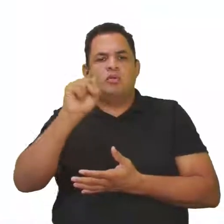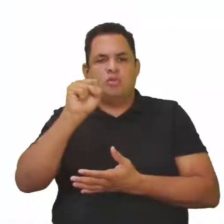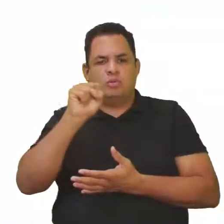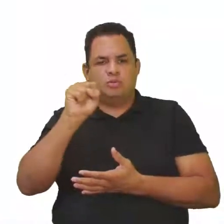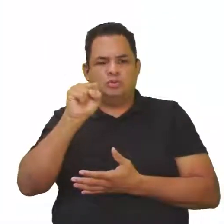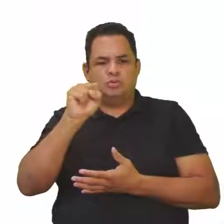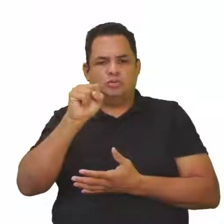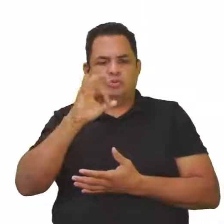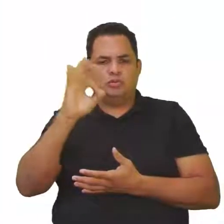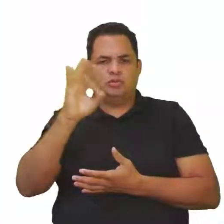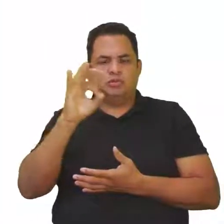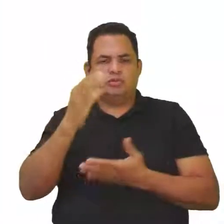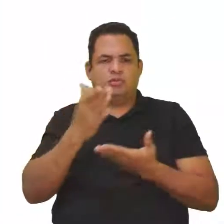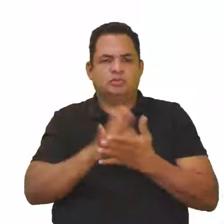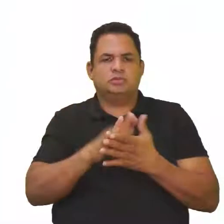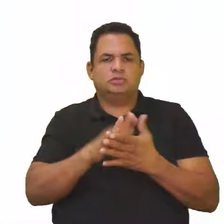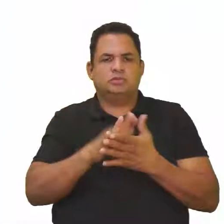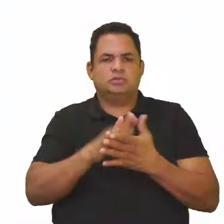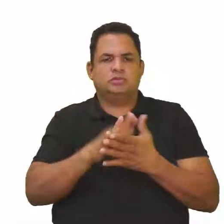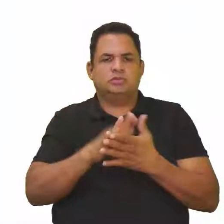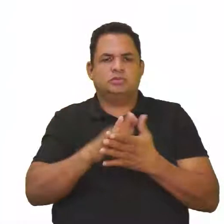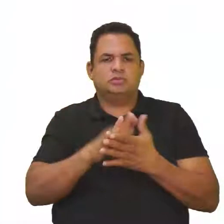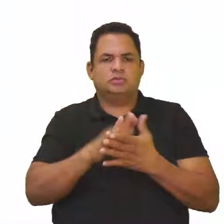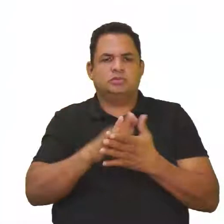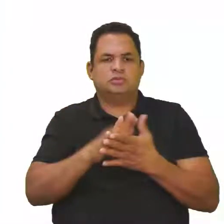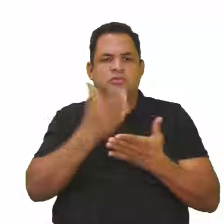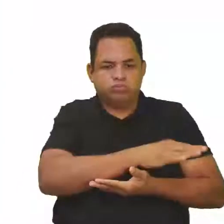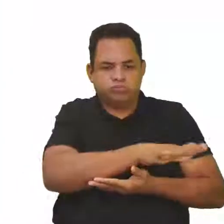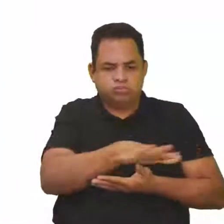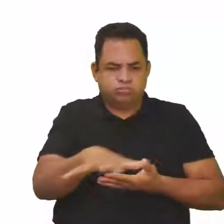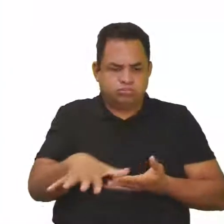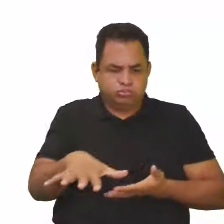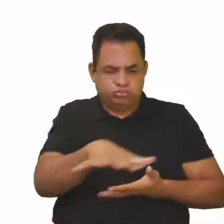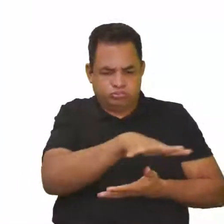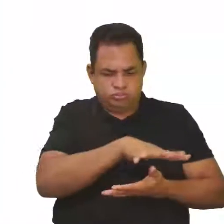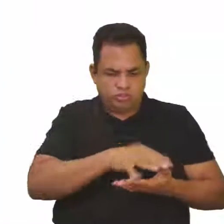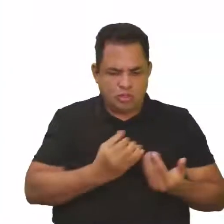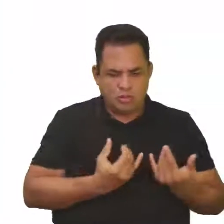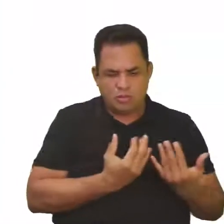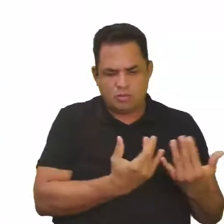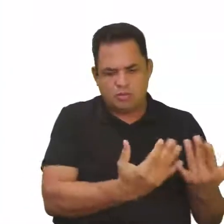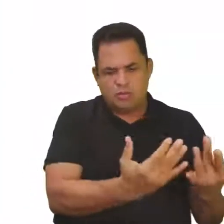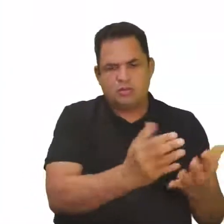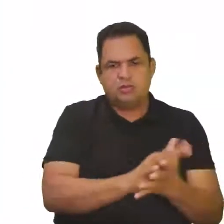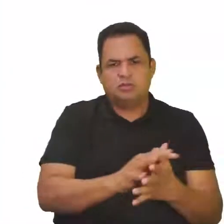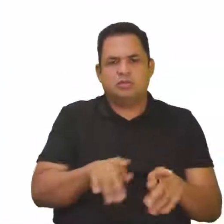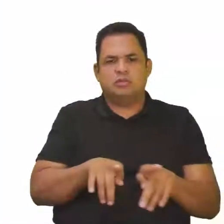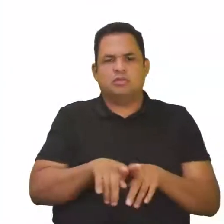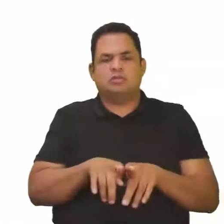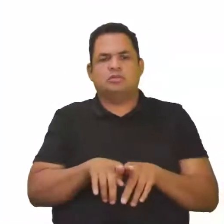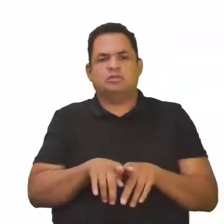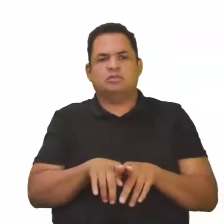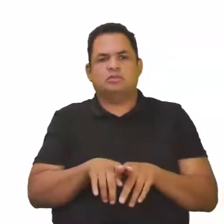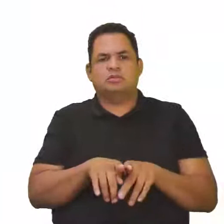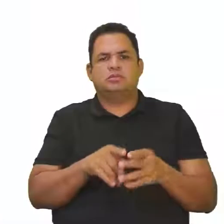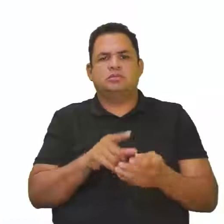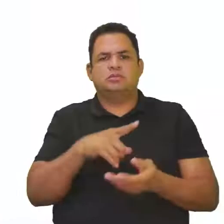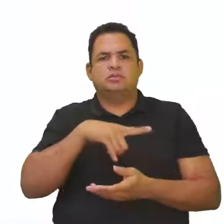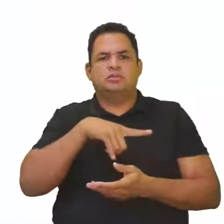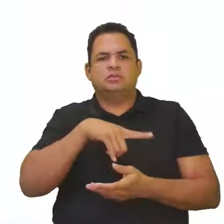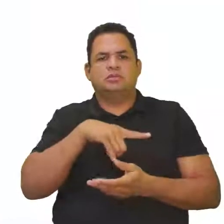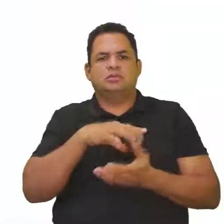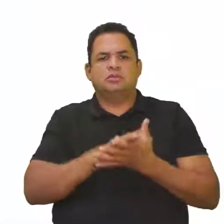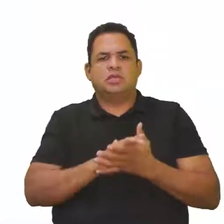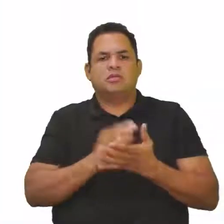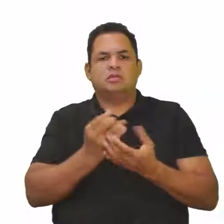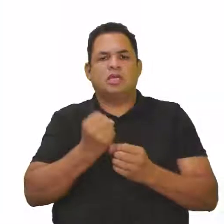agrotóxicos que foram despejados na plantação em sua superfície. Enquanto, em contrapartida, nós temos